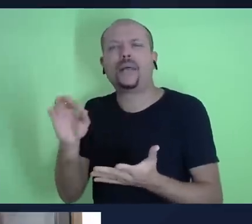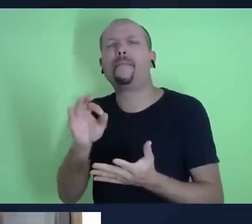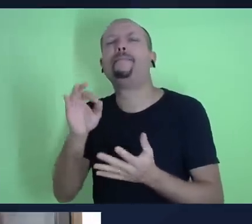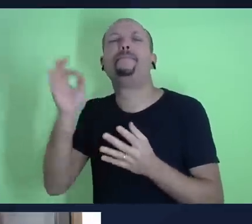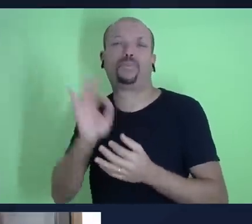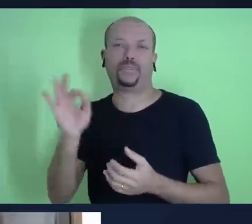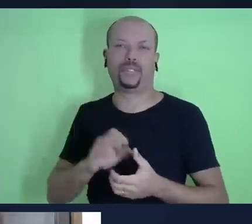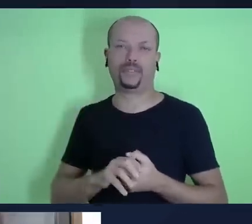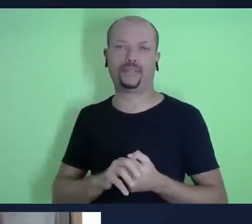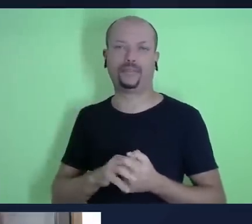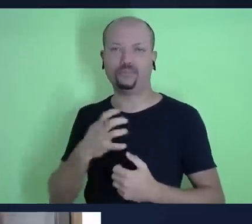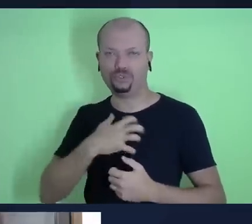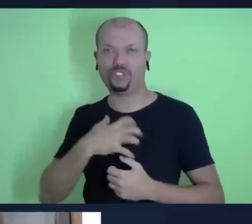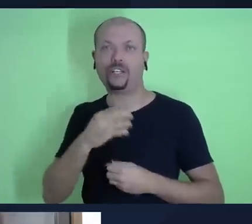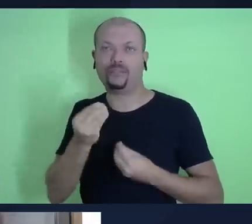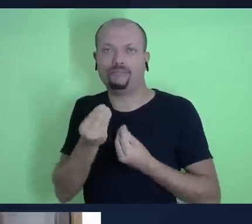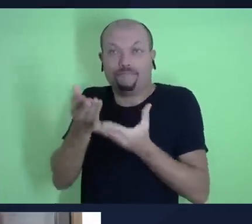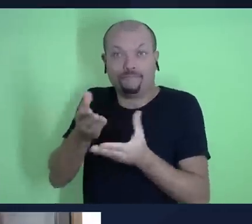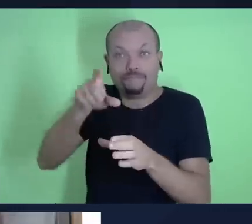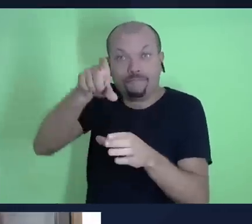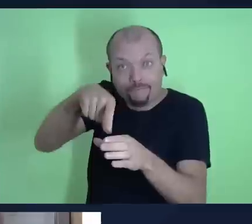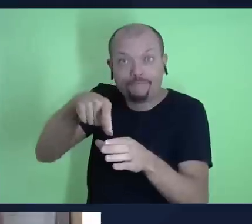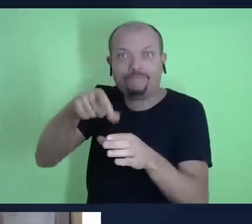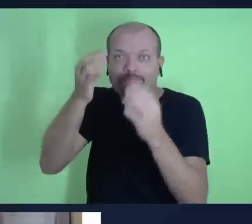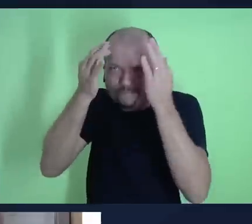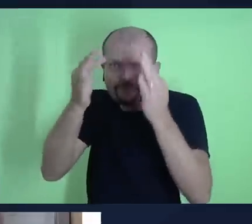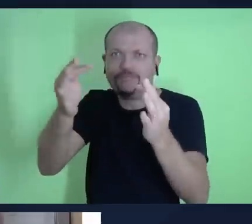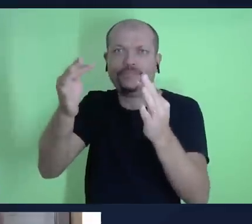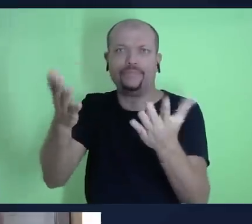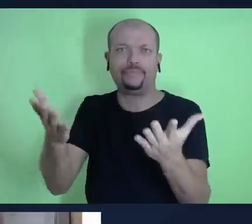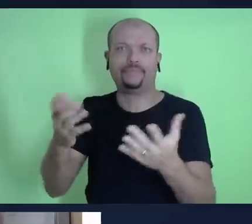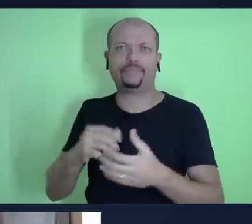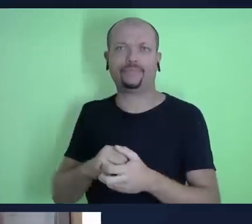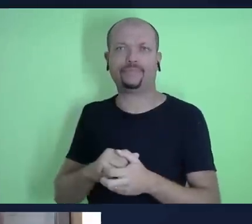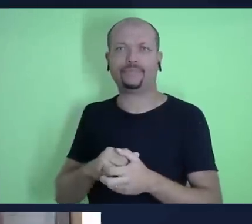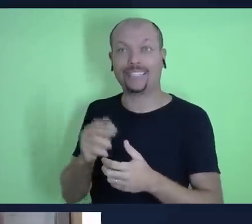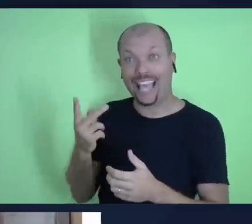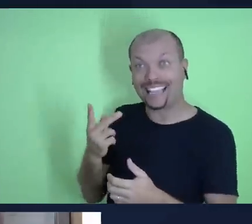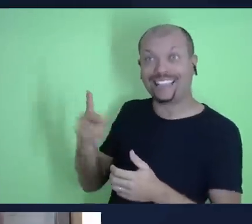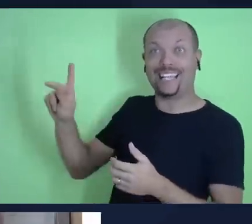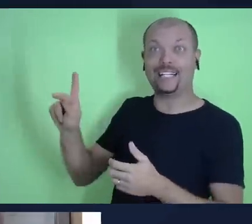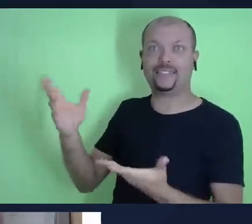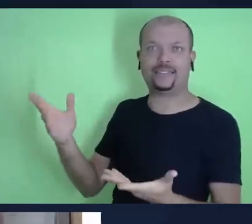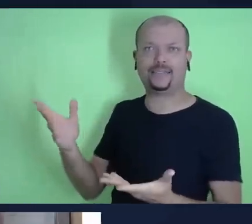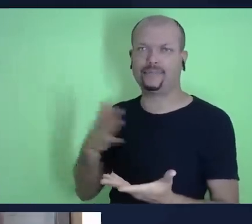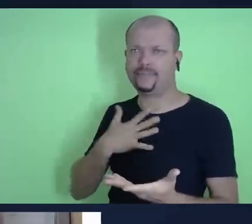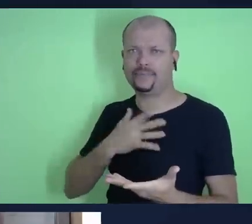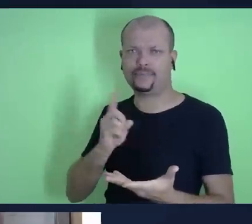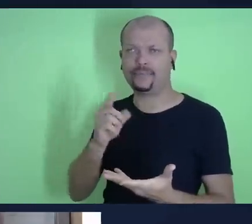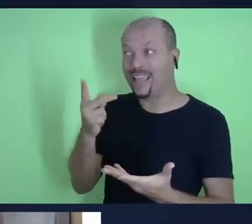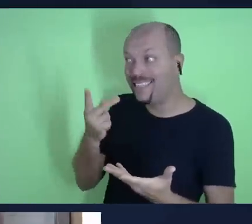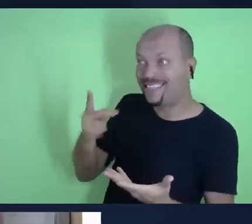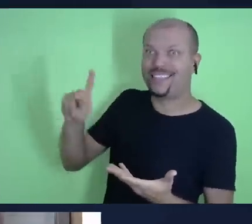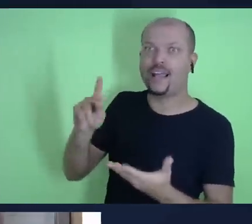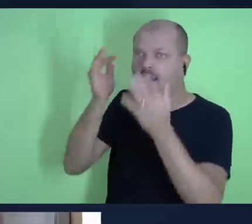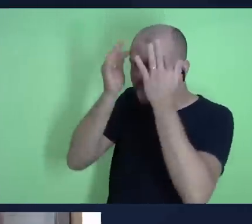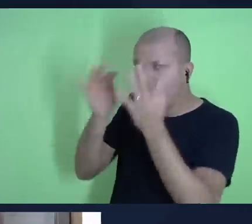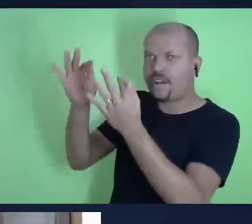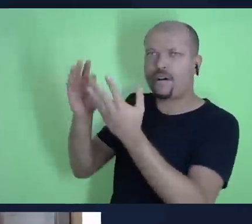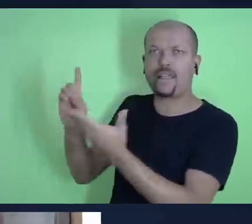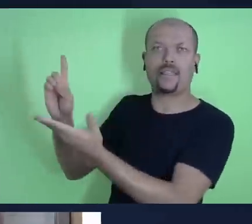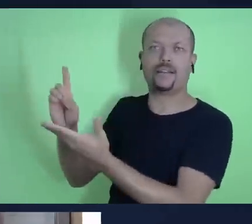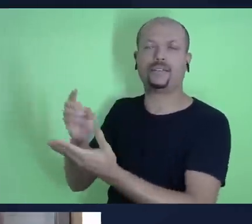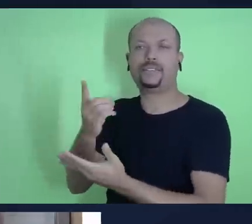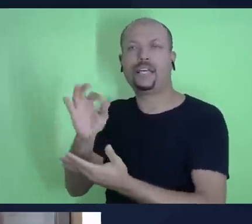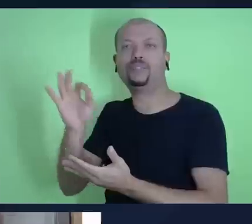das maneiras é devolvendo o dízimo e é fiel que ele é que ele é justo sendo fiel a ele de dez por cento das